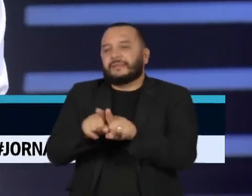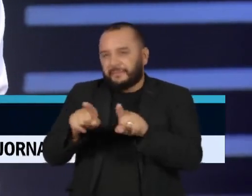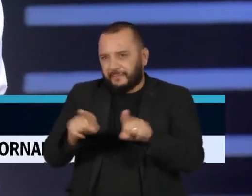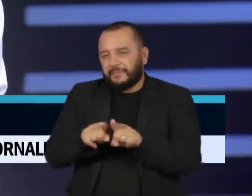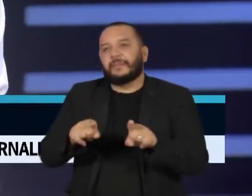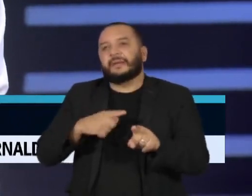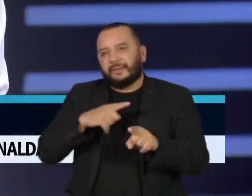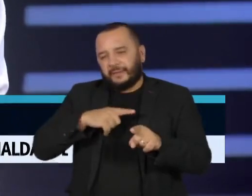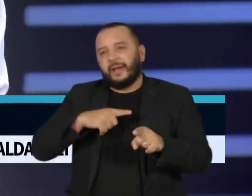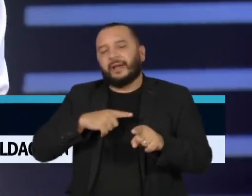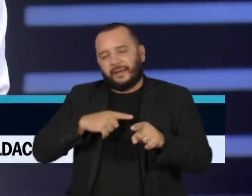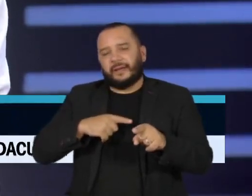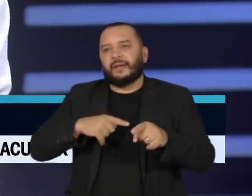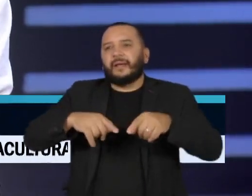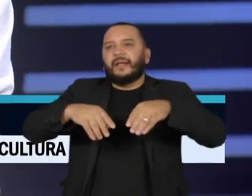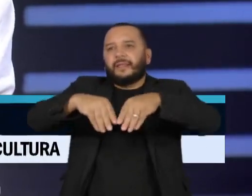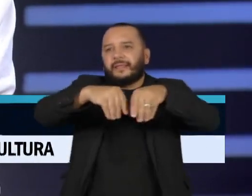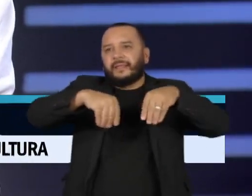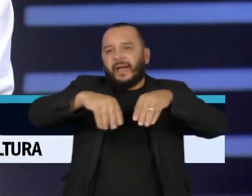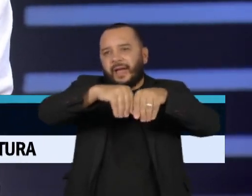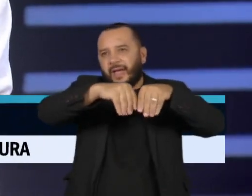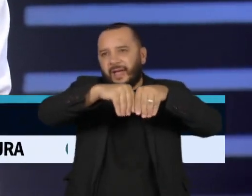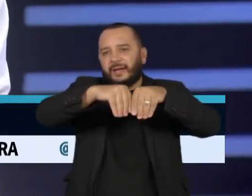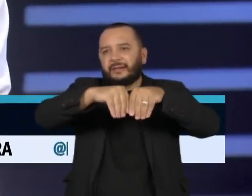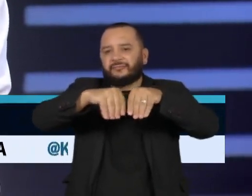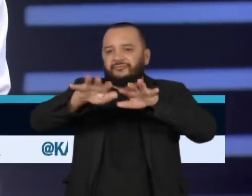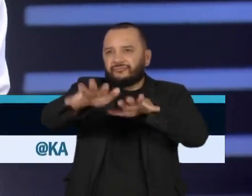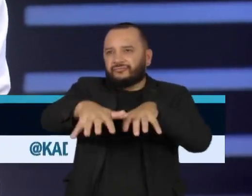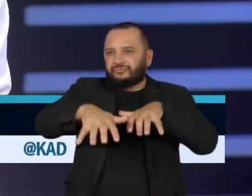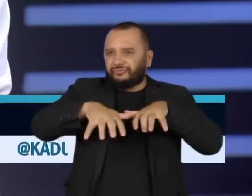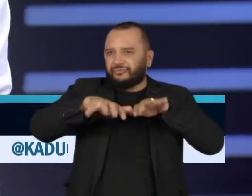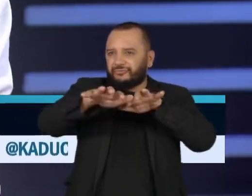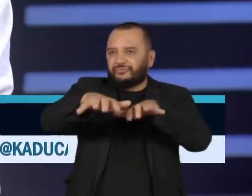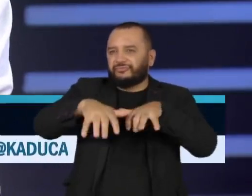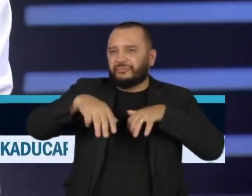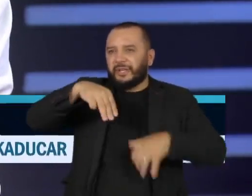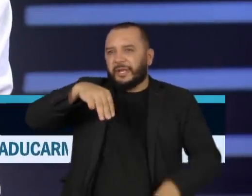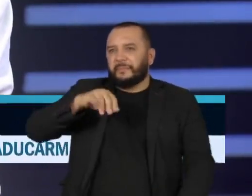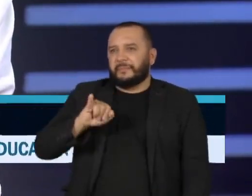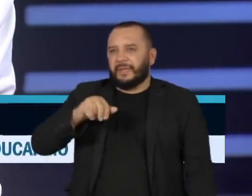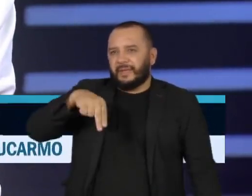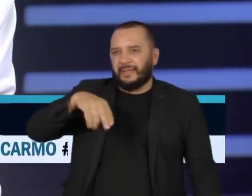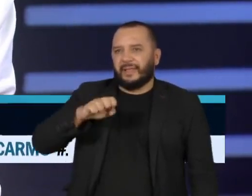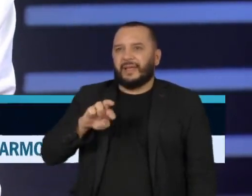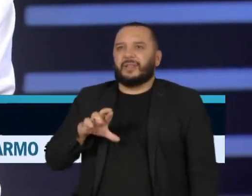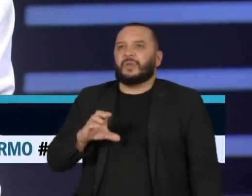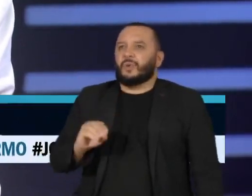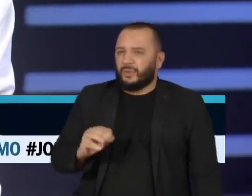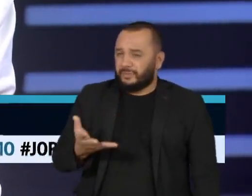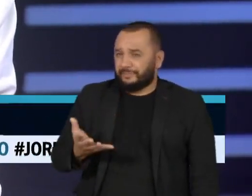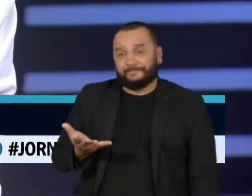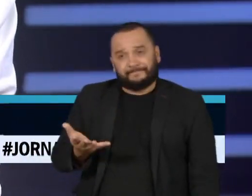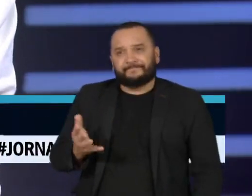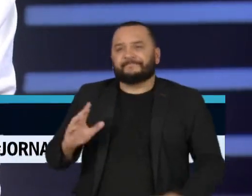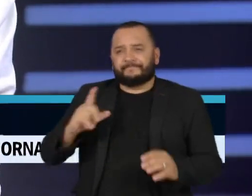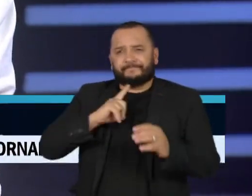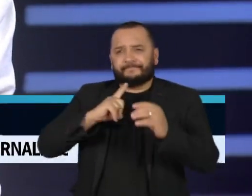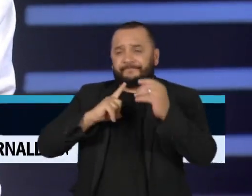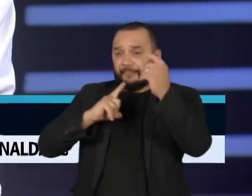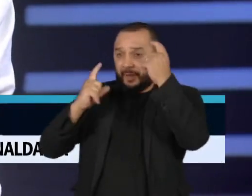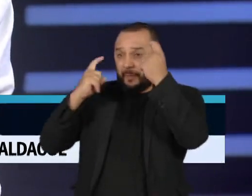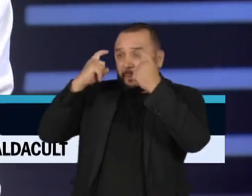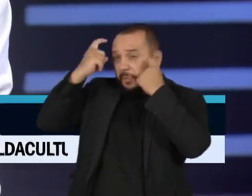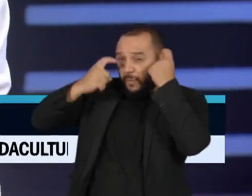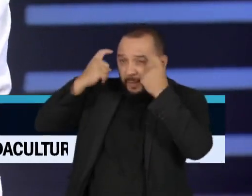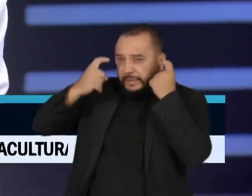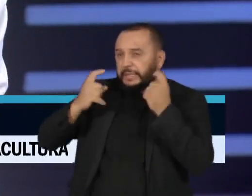na reportagem anterior. Então, essa preocupação de como o Brasil vai lidar com o recurso que é